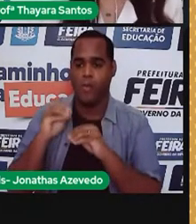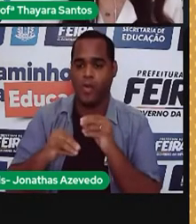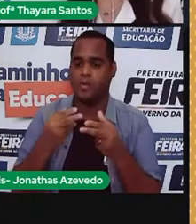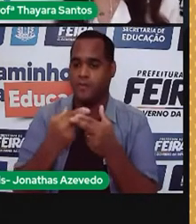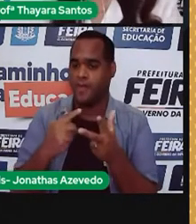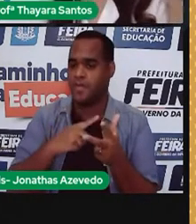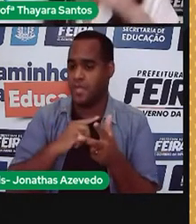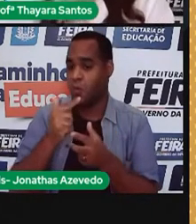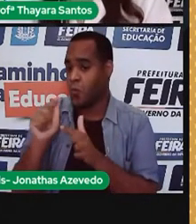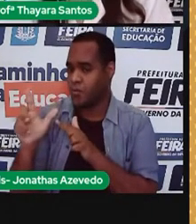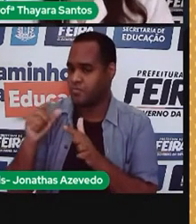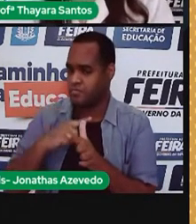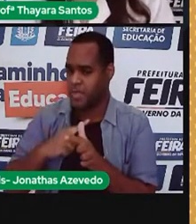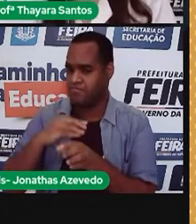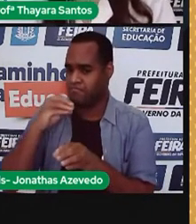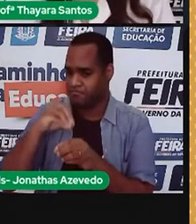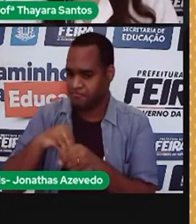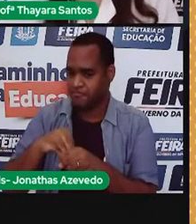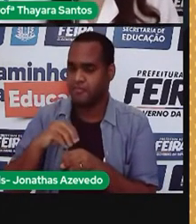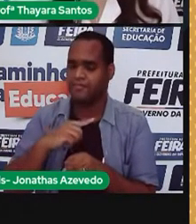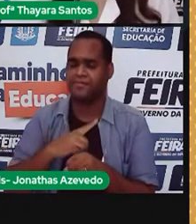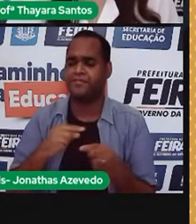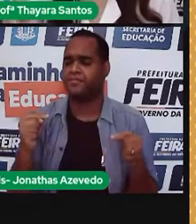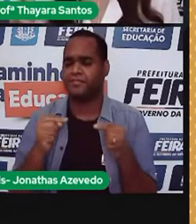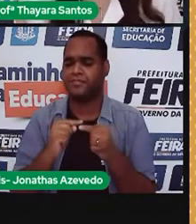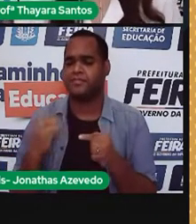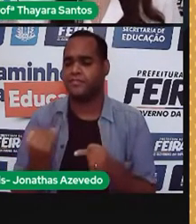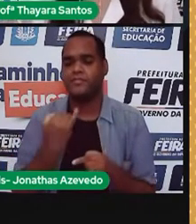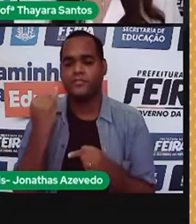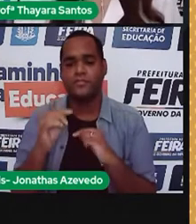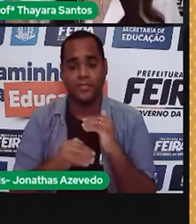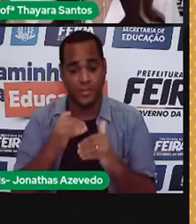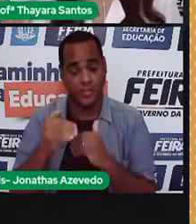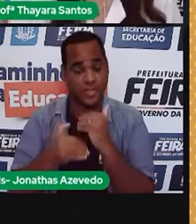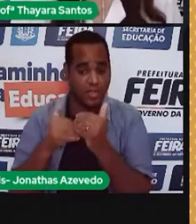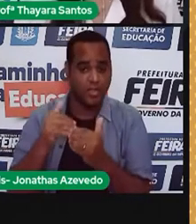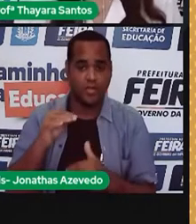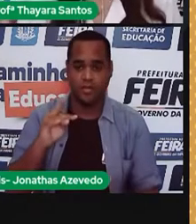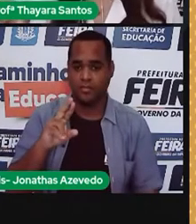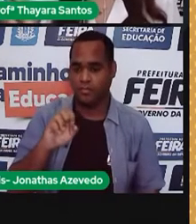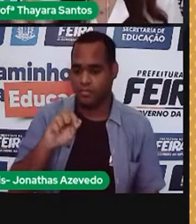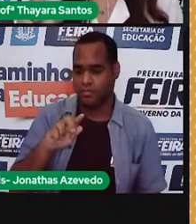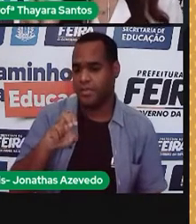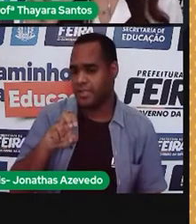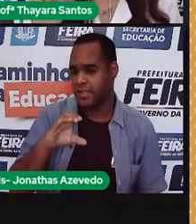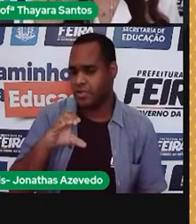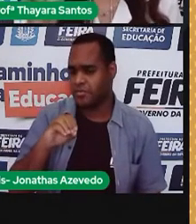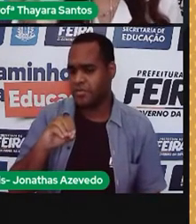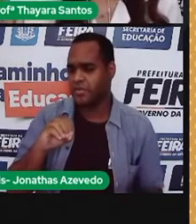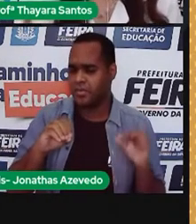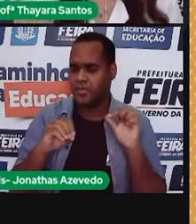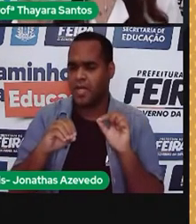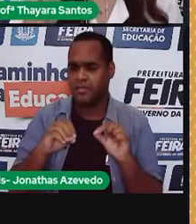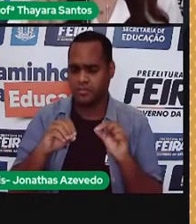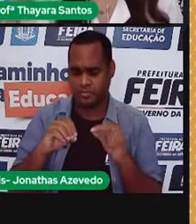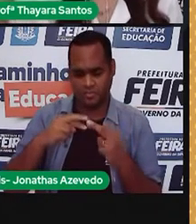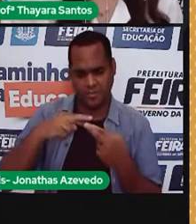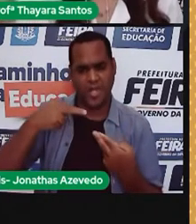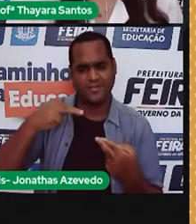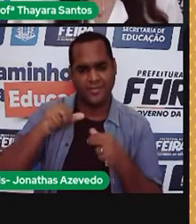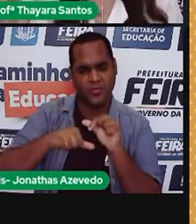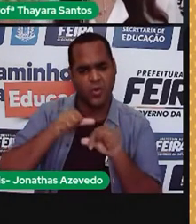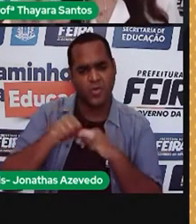organismo e colocar nesse, isso daí é um processo que a gente chama de transgenia. Por isso tem esse nome, trans. Foi